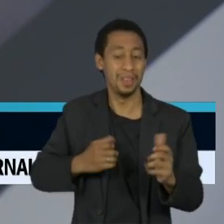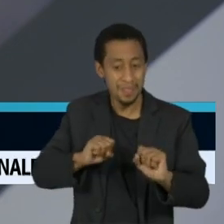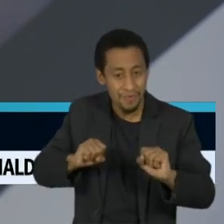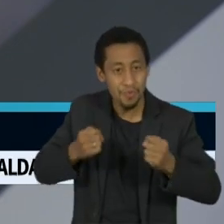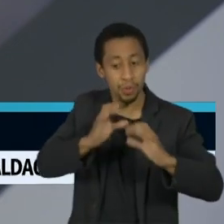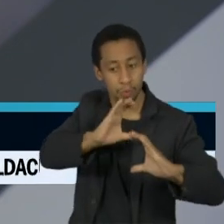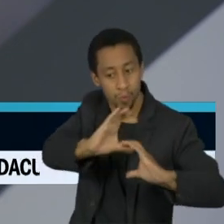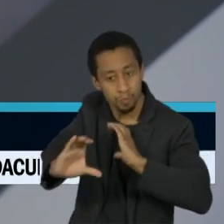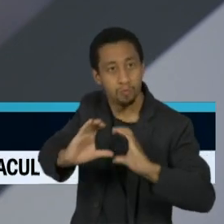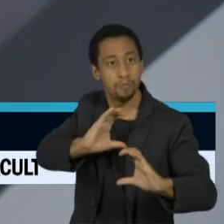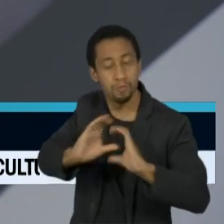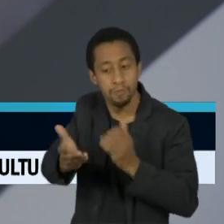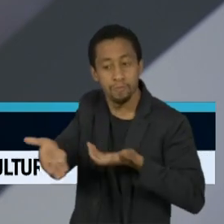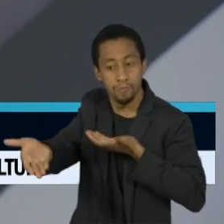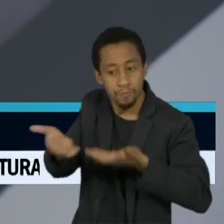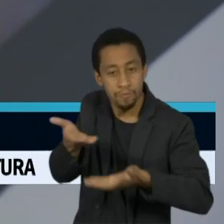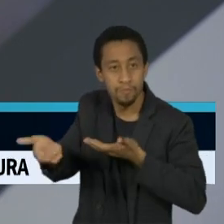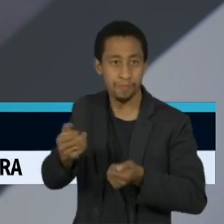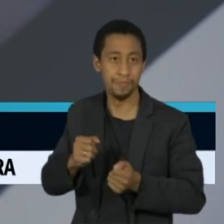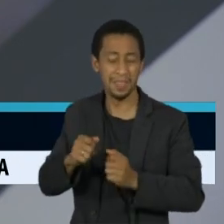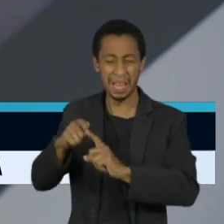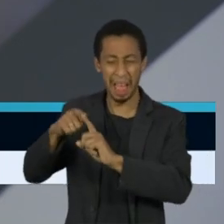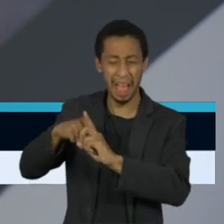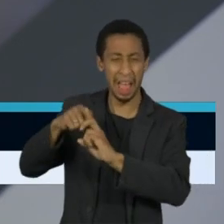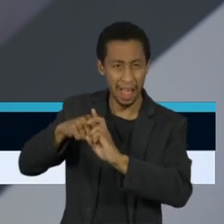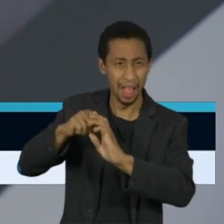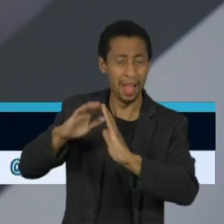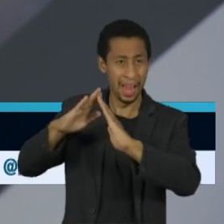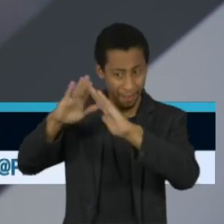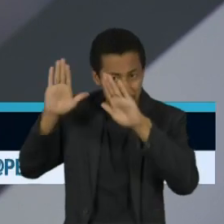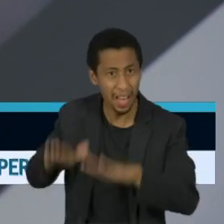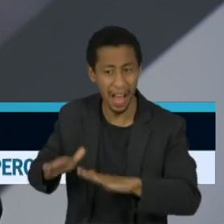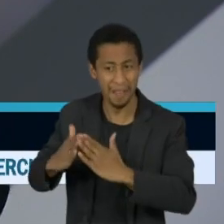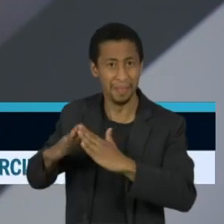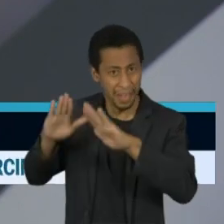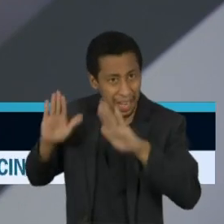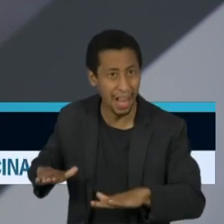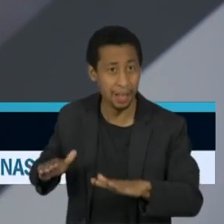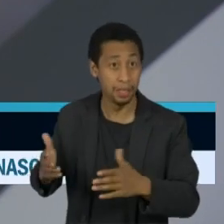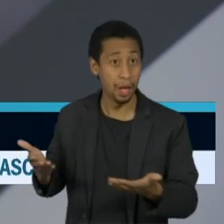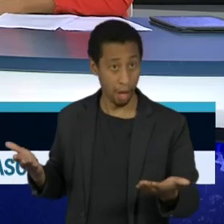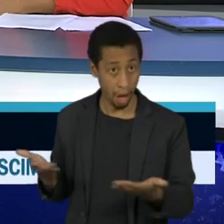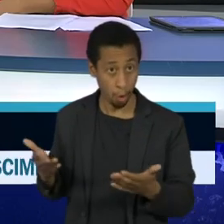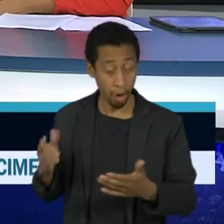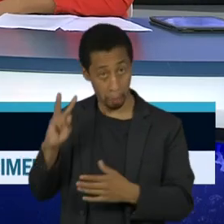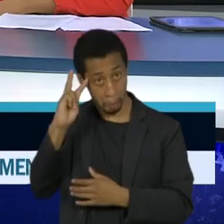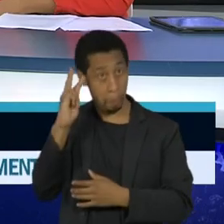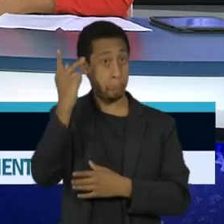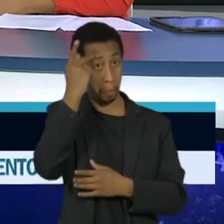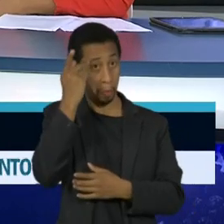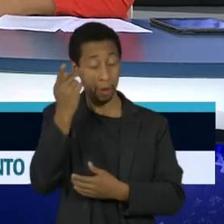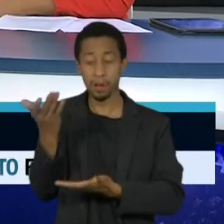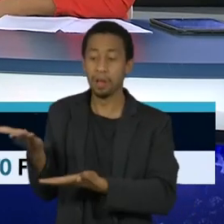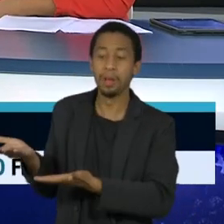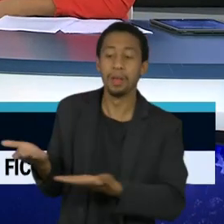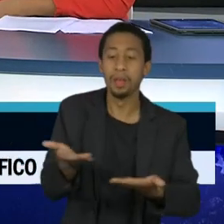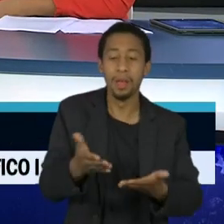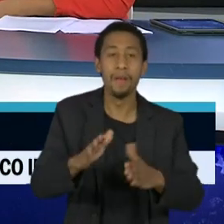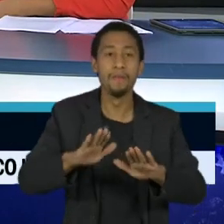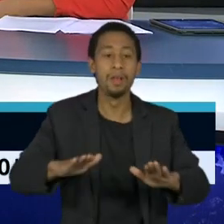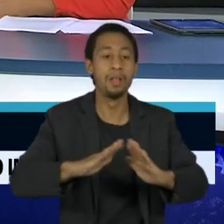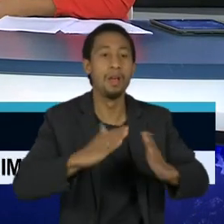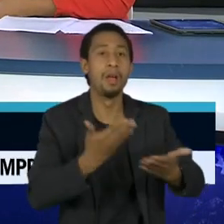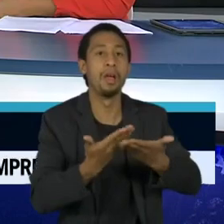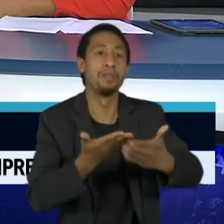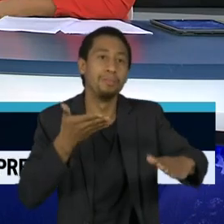meses dizendo para as pessoas, não saia de casa. Agora a gente está dizendo para as pessoas, me entrega aquilo que você tem de mais precioso, que é o teu filho, ou no